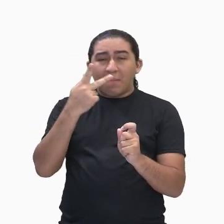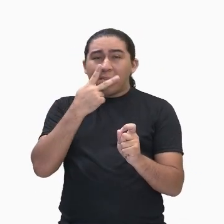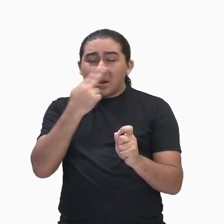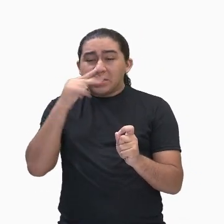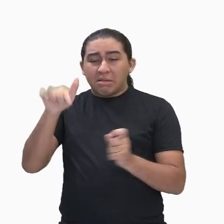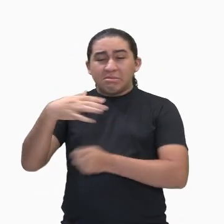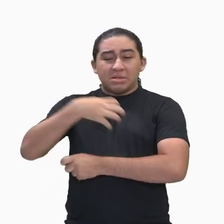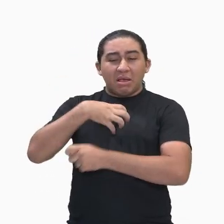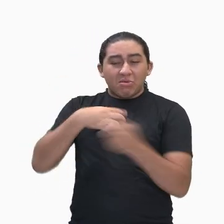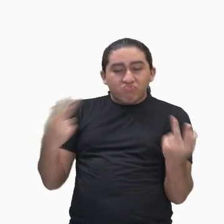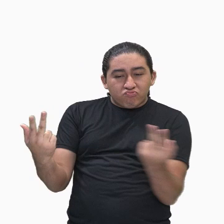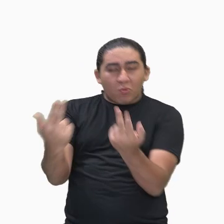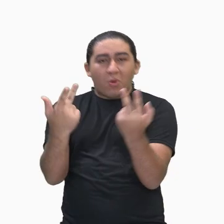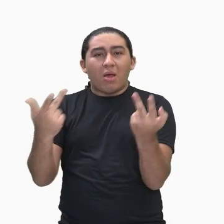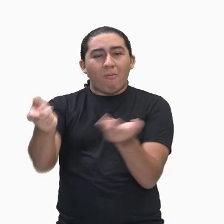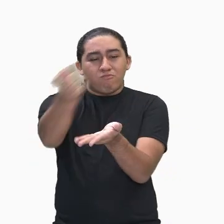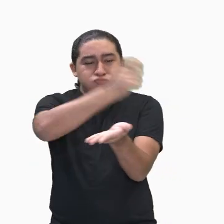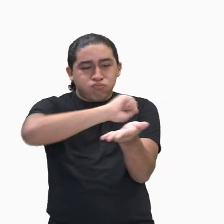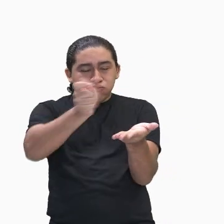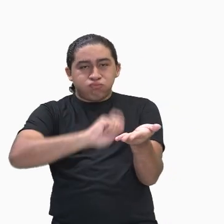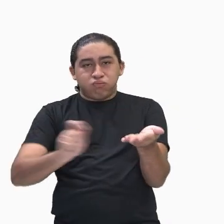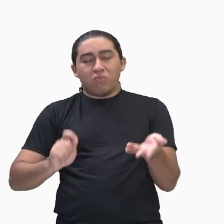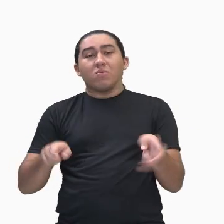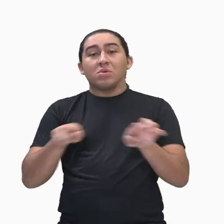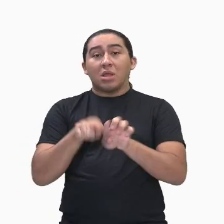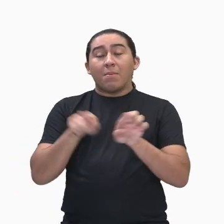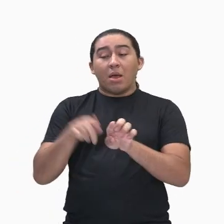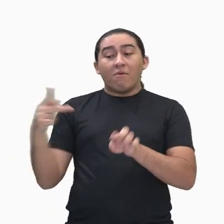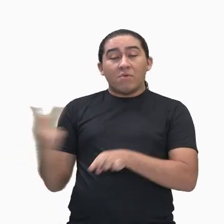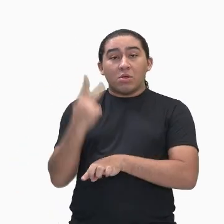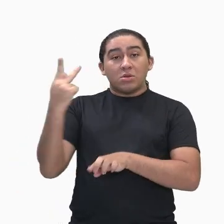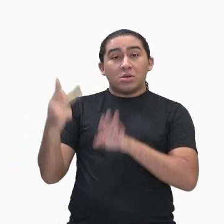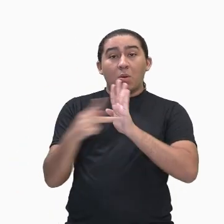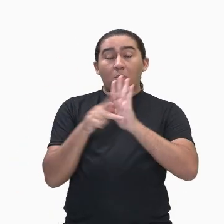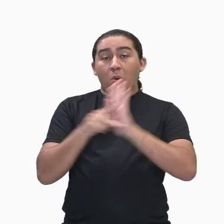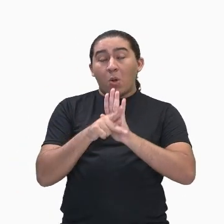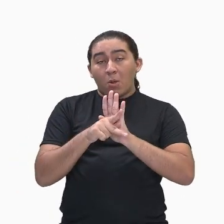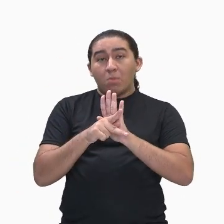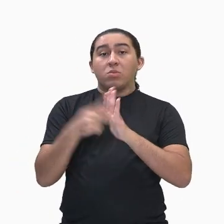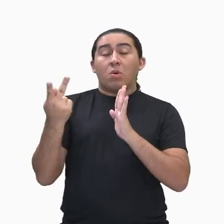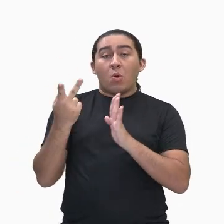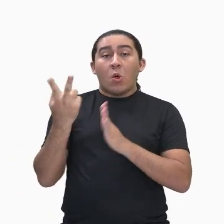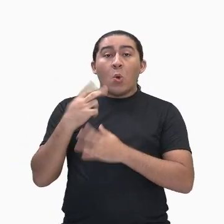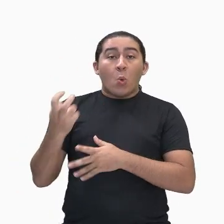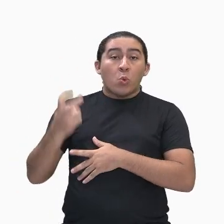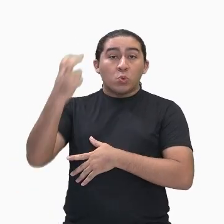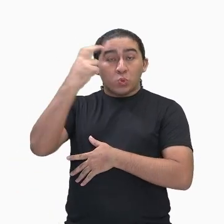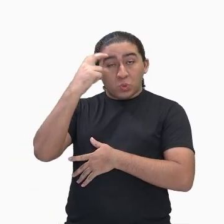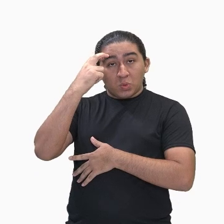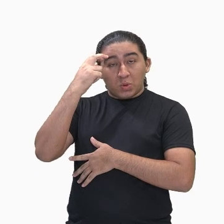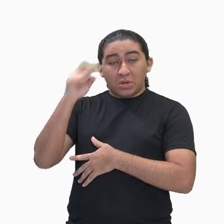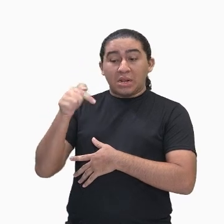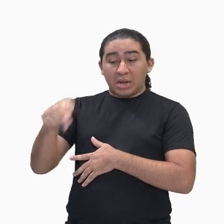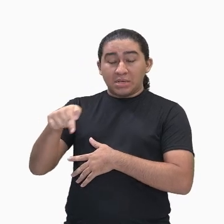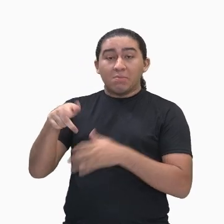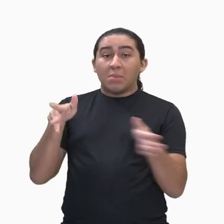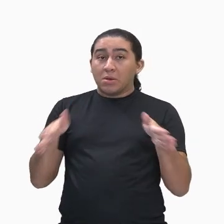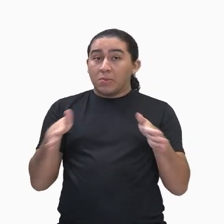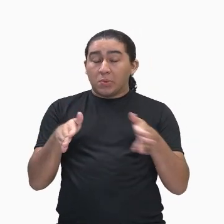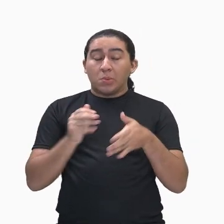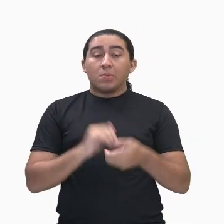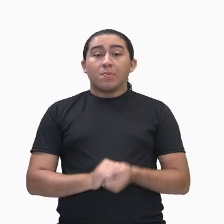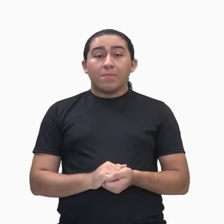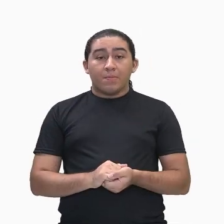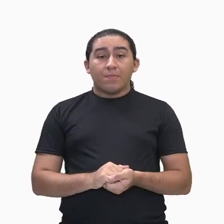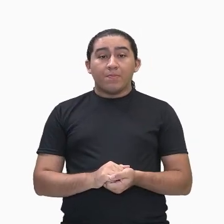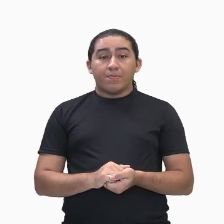Demonstrando clara valorização da cultura do classicismo. Então, nós percebemos que ele traz para